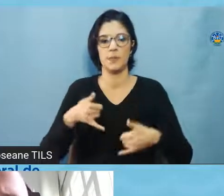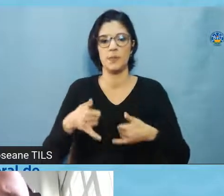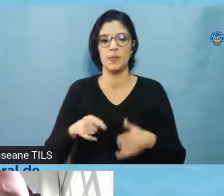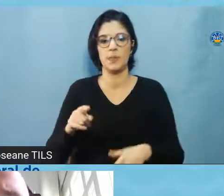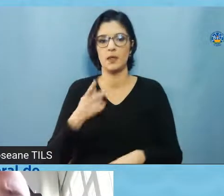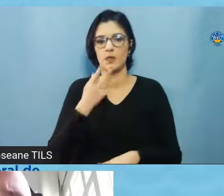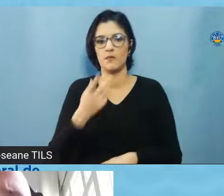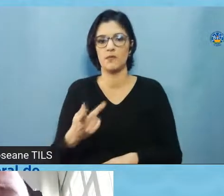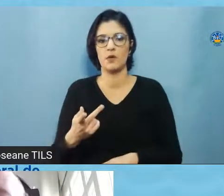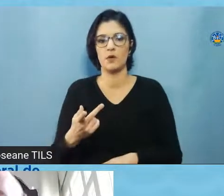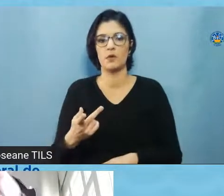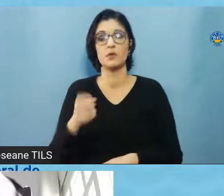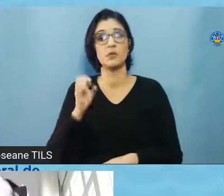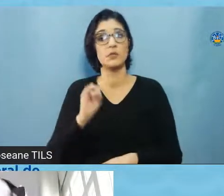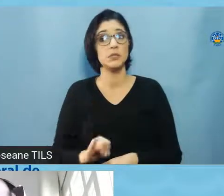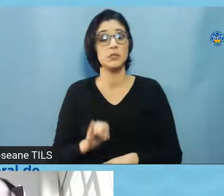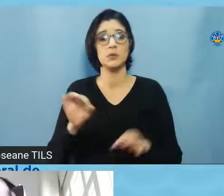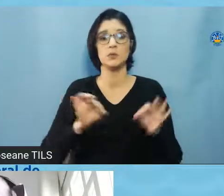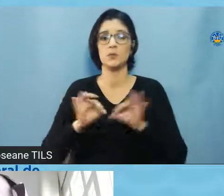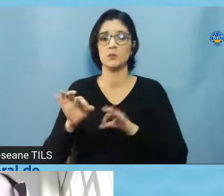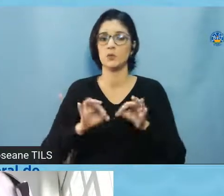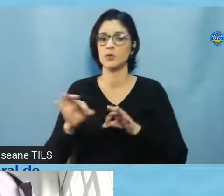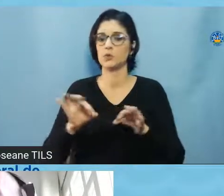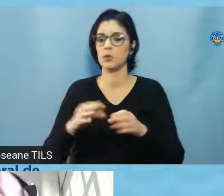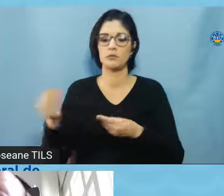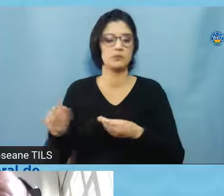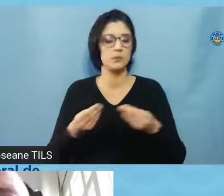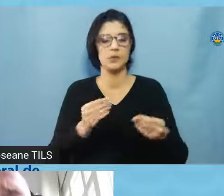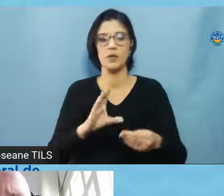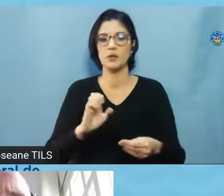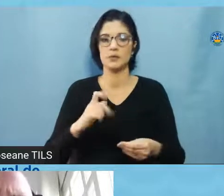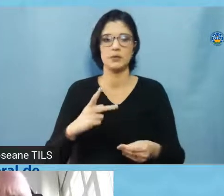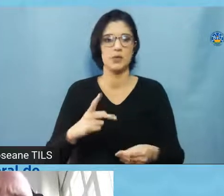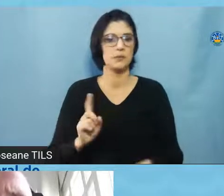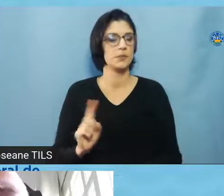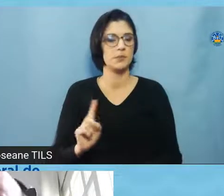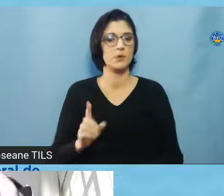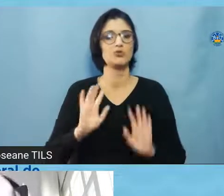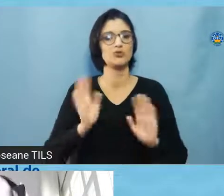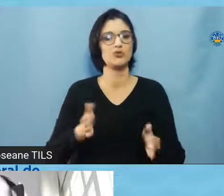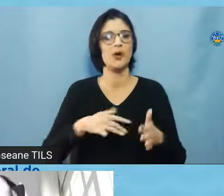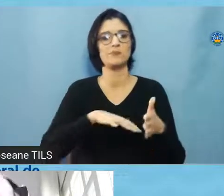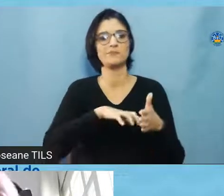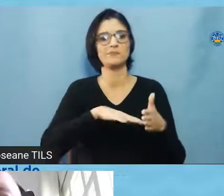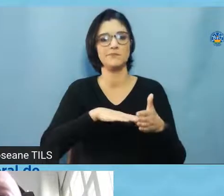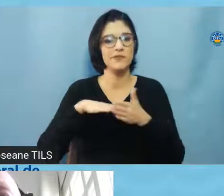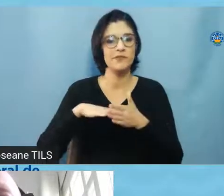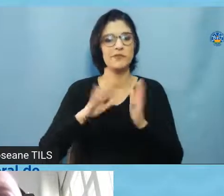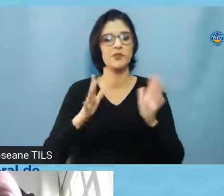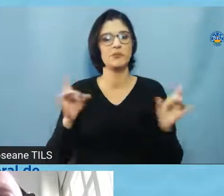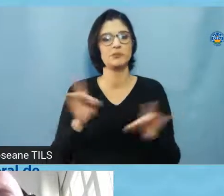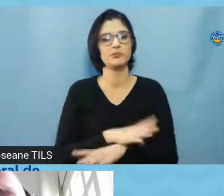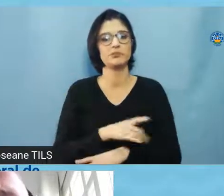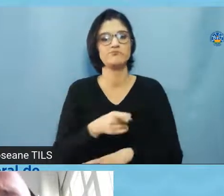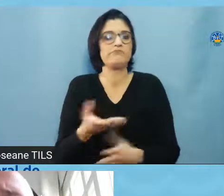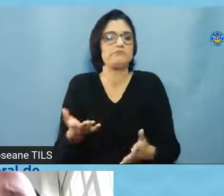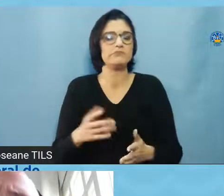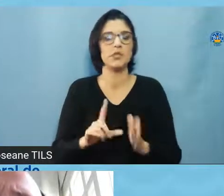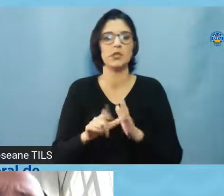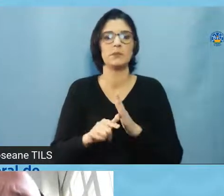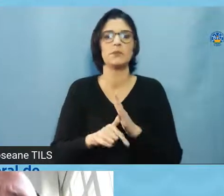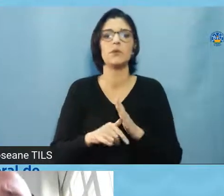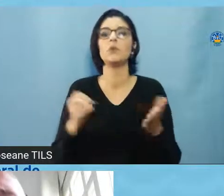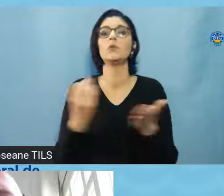seja submetido ao CEP, né, e seja defendido ou realizado o projeto, quais seriam as sanções, né, de um